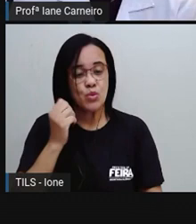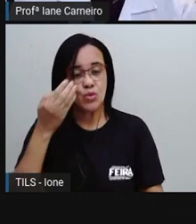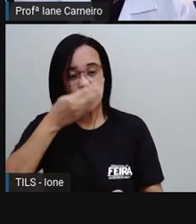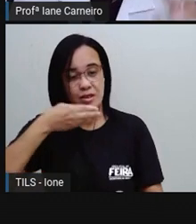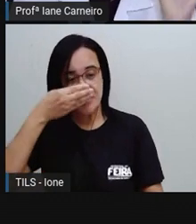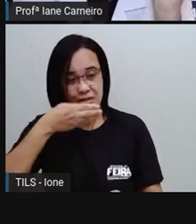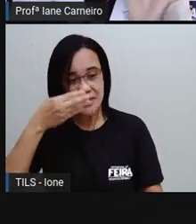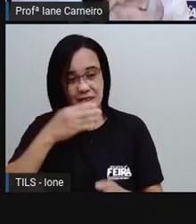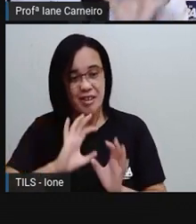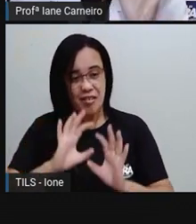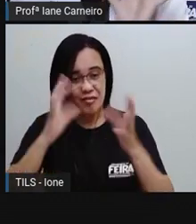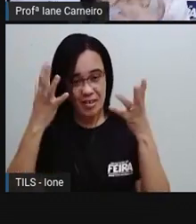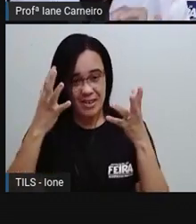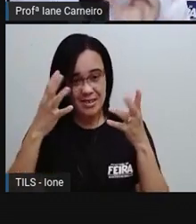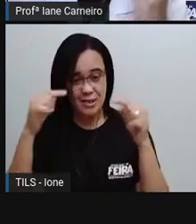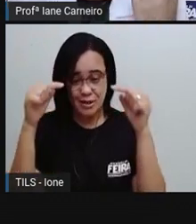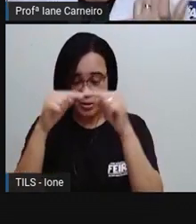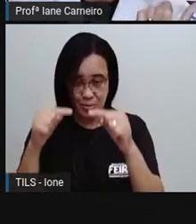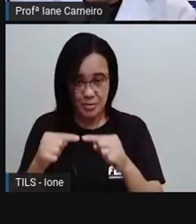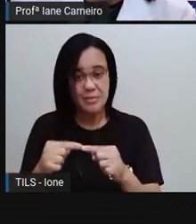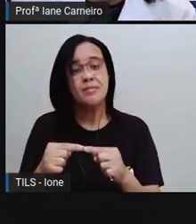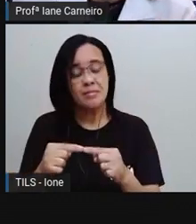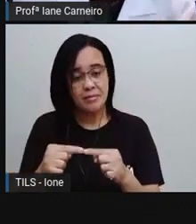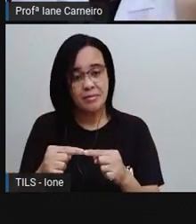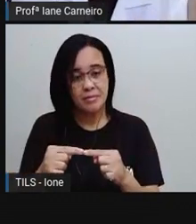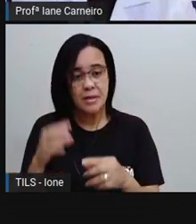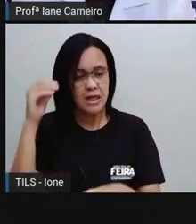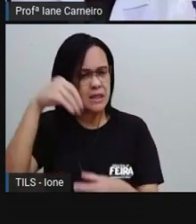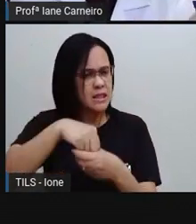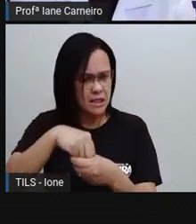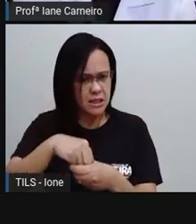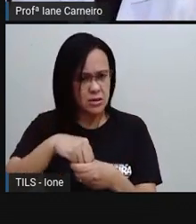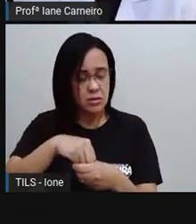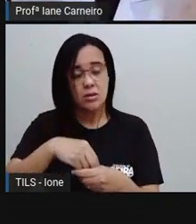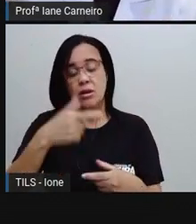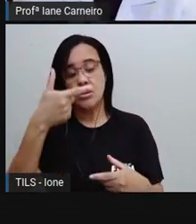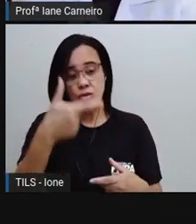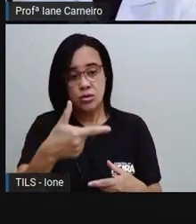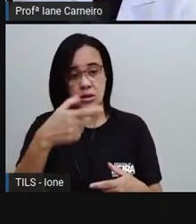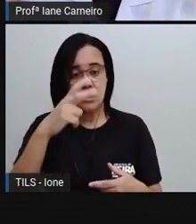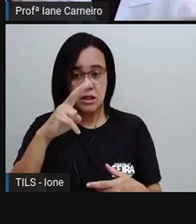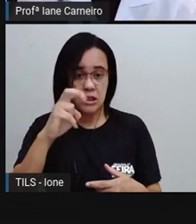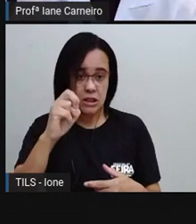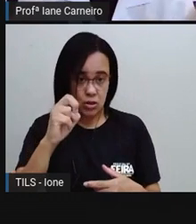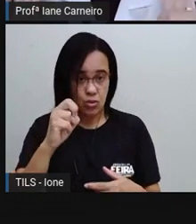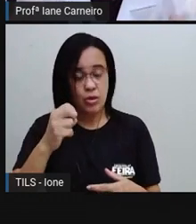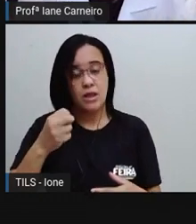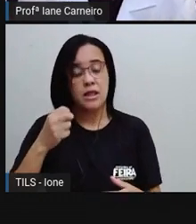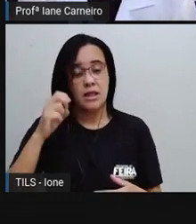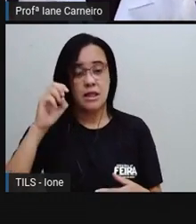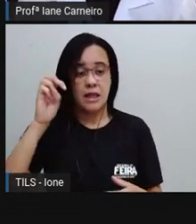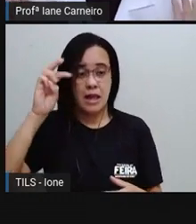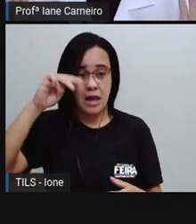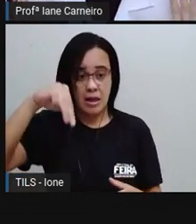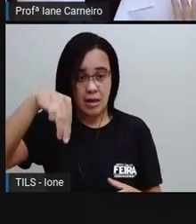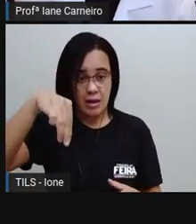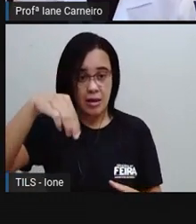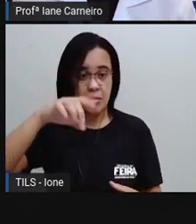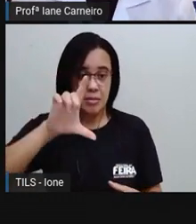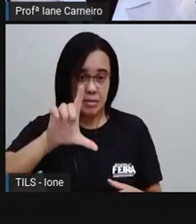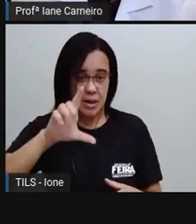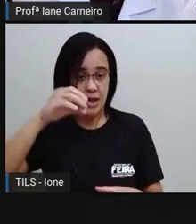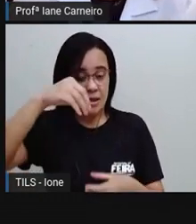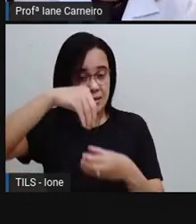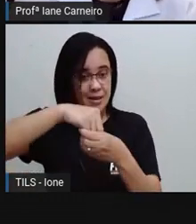eles têm 250 ml. O é isso, Pró? É a quantidade de água que cabe naquele copo, tá certo?